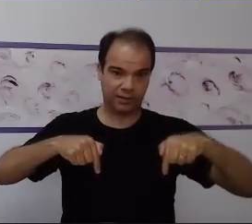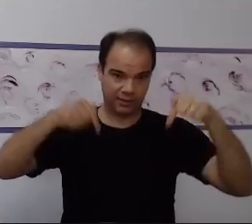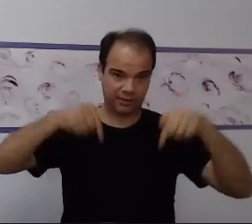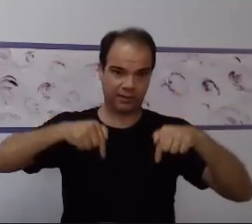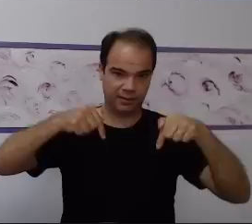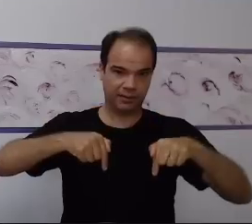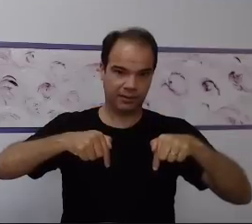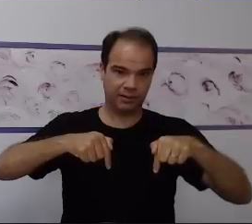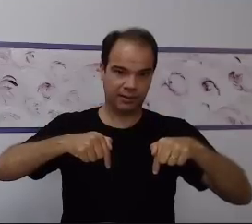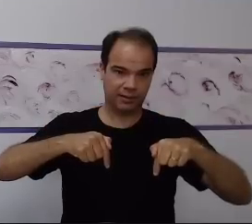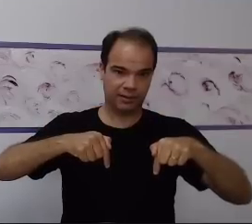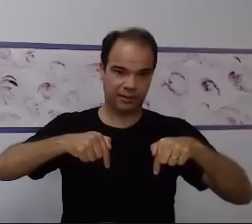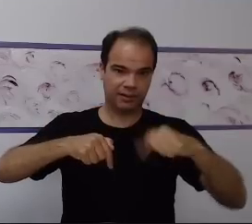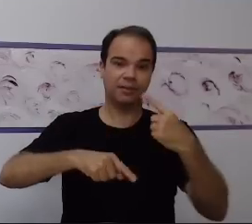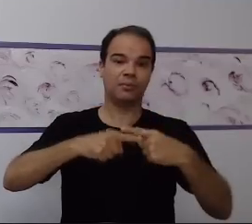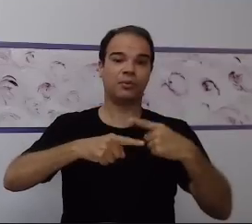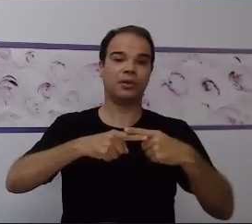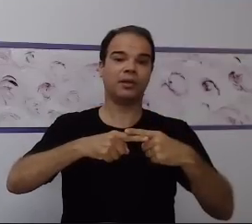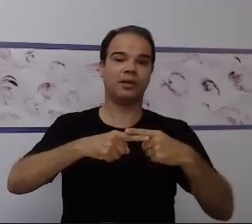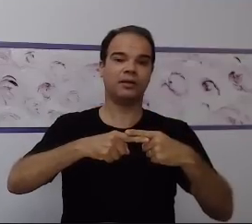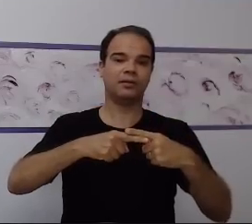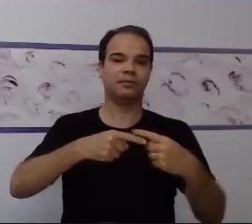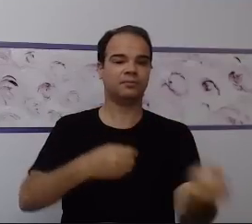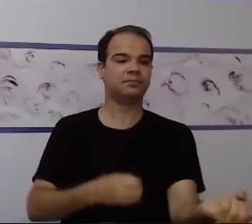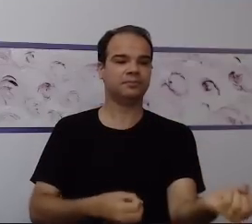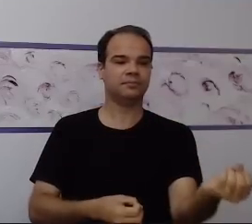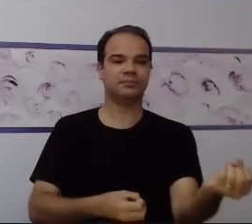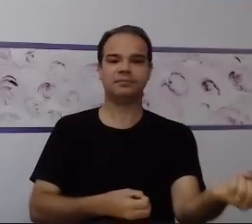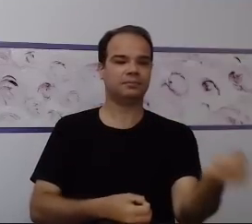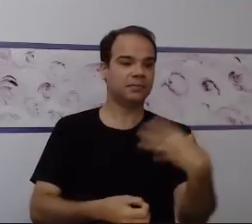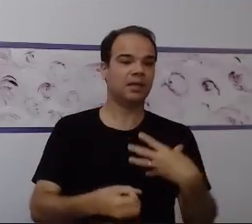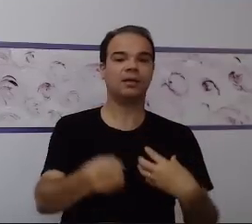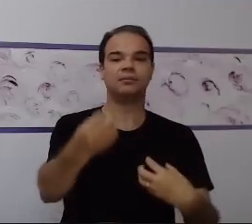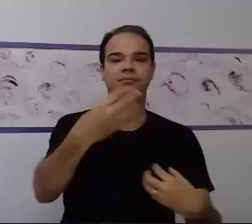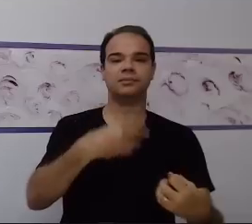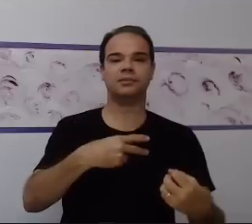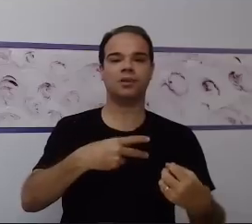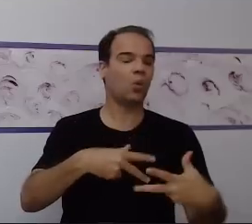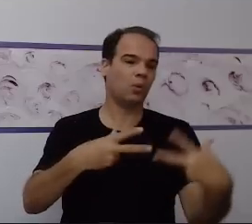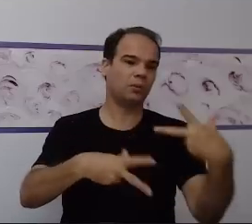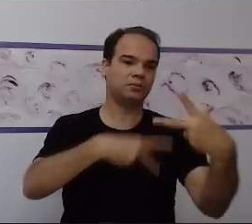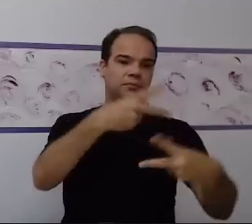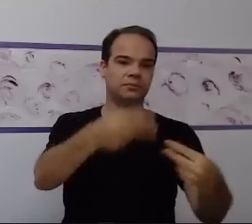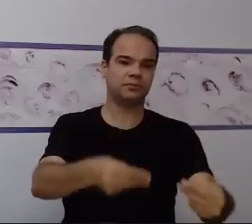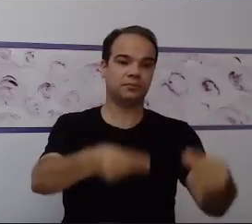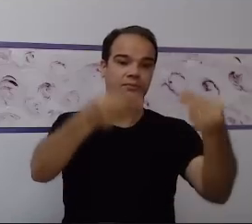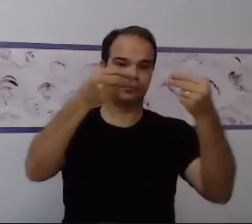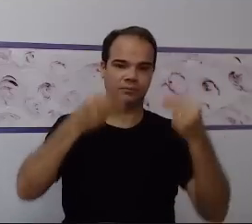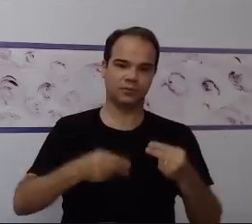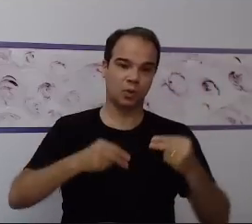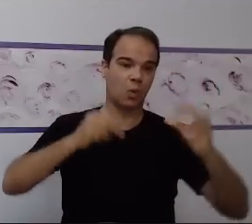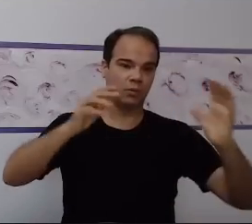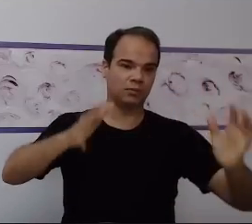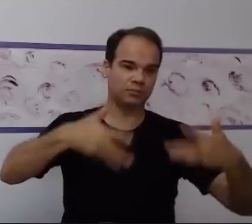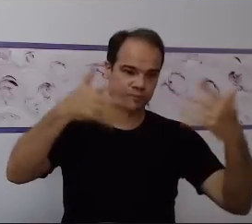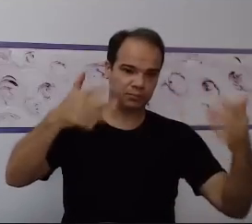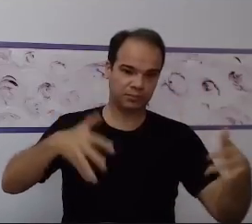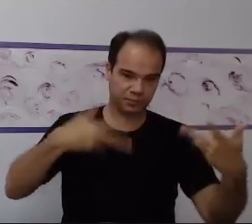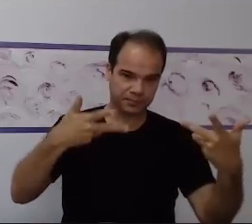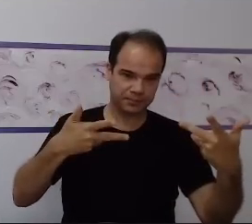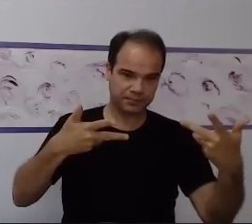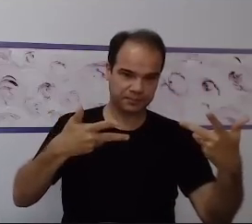produtividade precisa de recompensa. E qual é a situação de recompensa? É o que a gente chama de reforço positivo